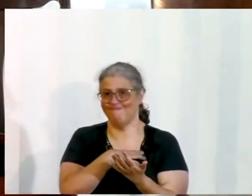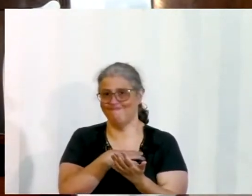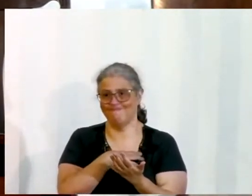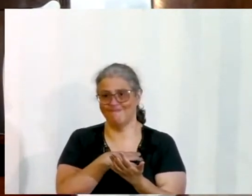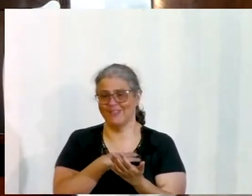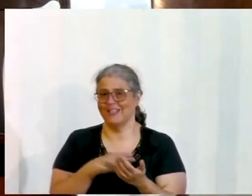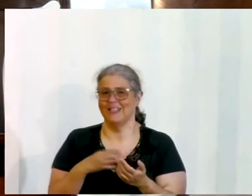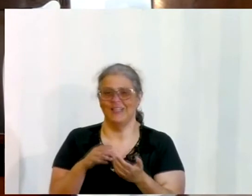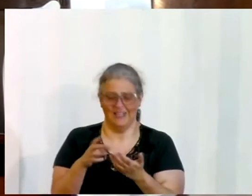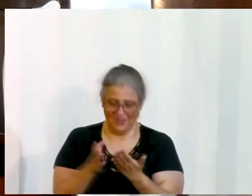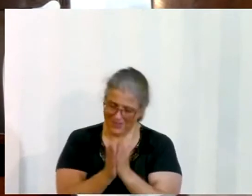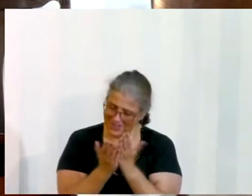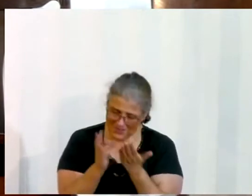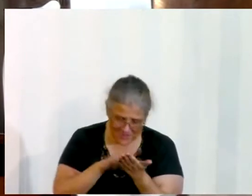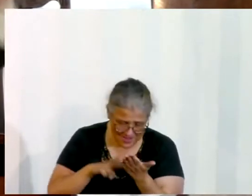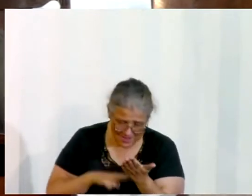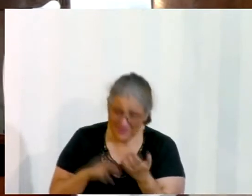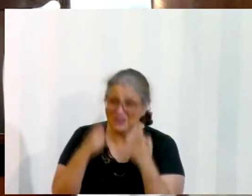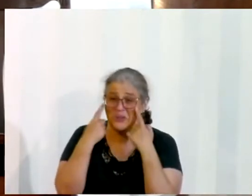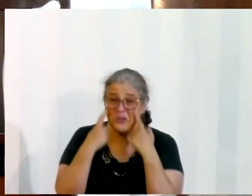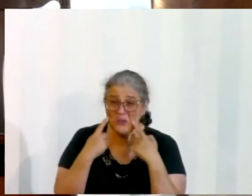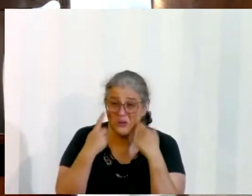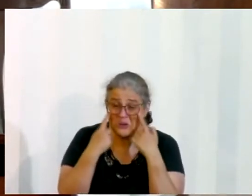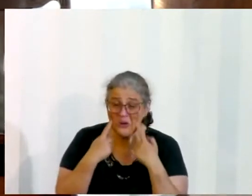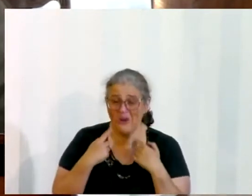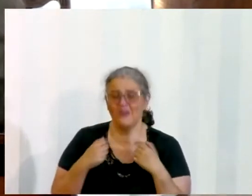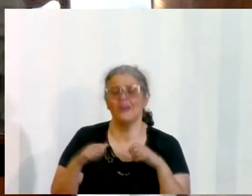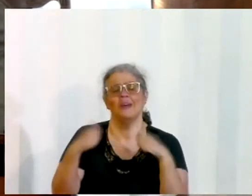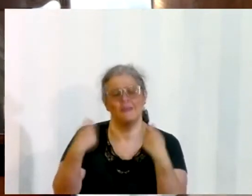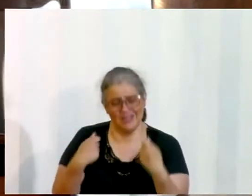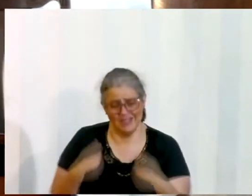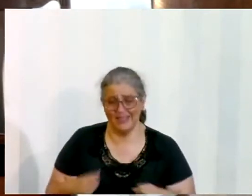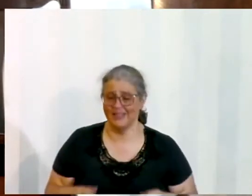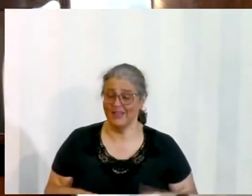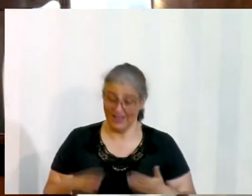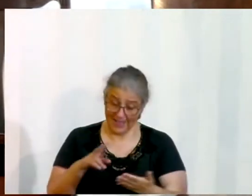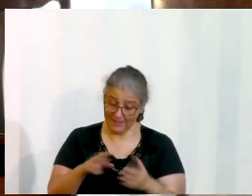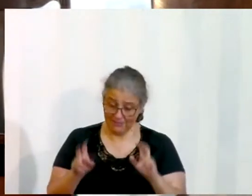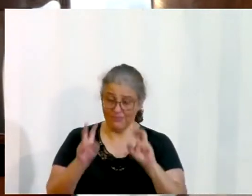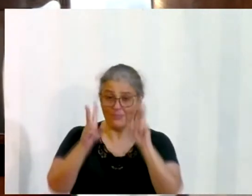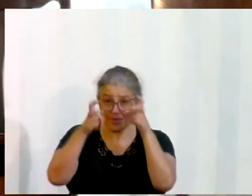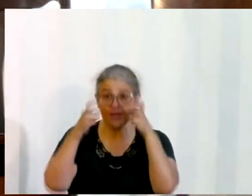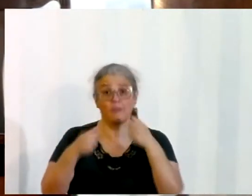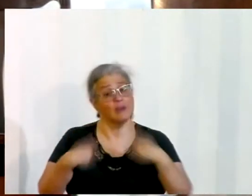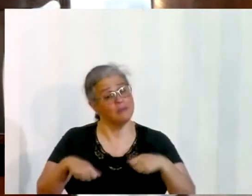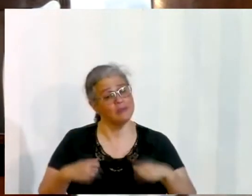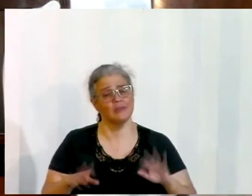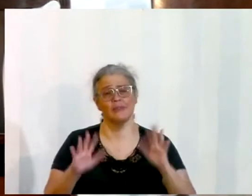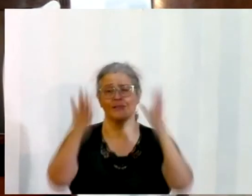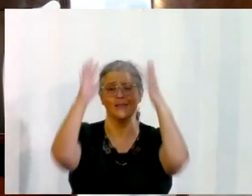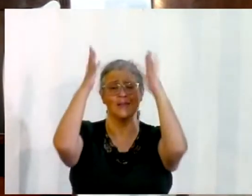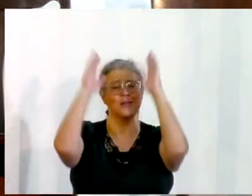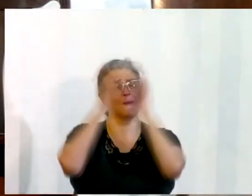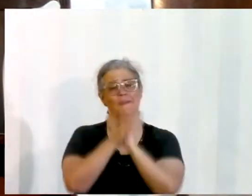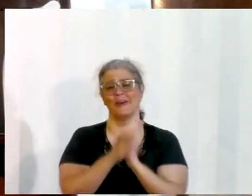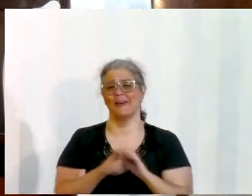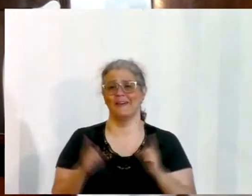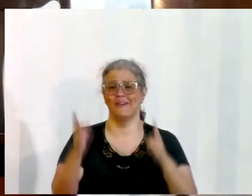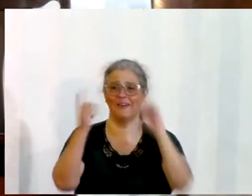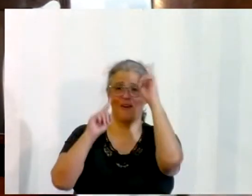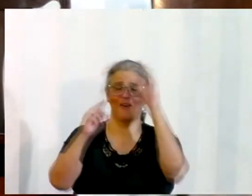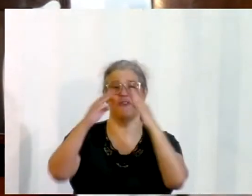choram, eles observam que precisam celebrar a festa dos tabernáculos e eles são levados imediatamente a reconhecer,